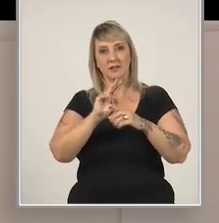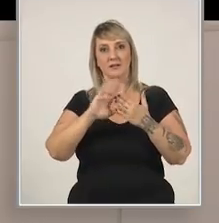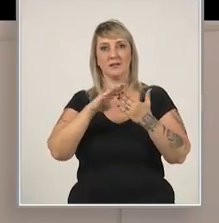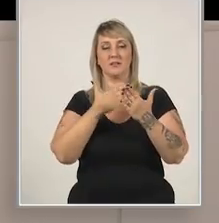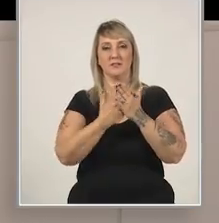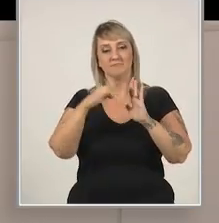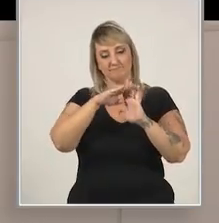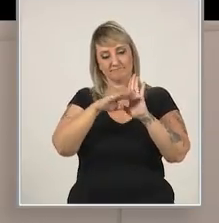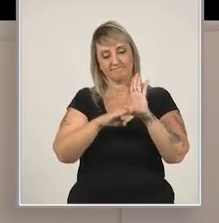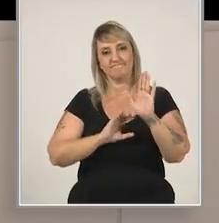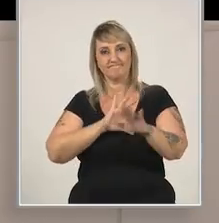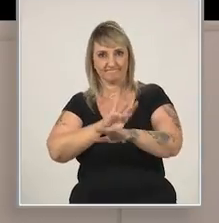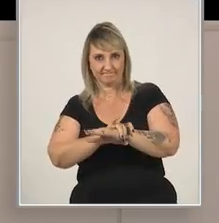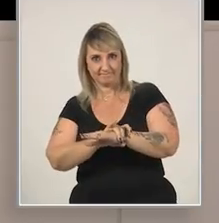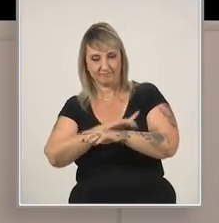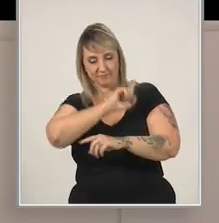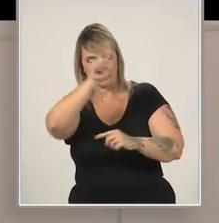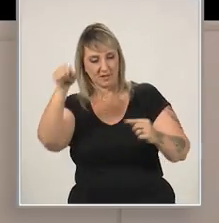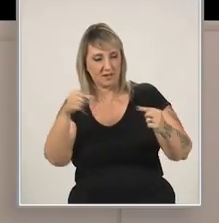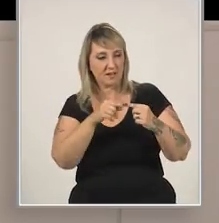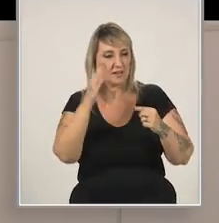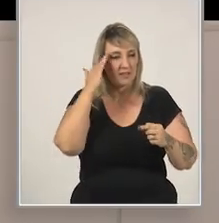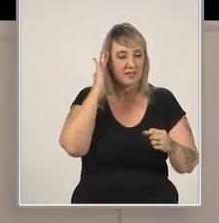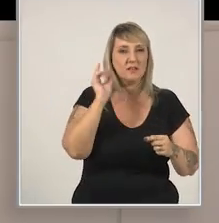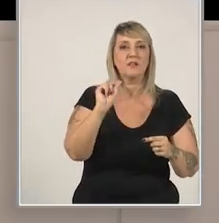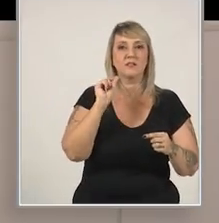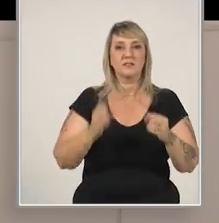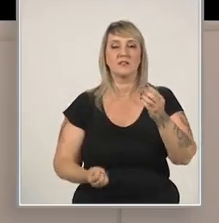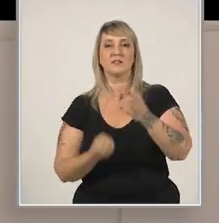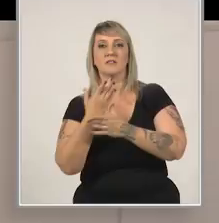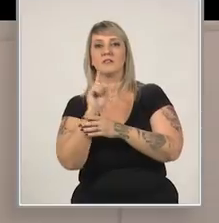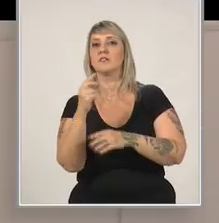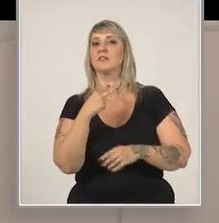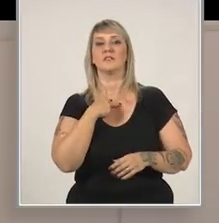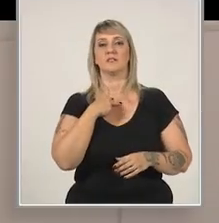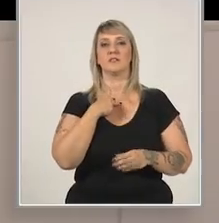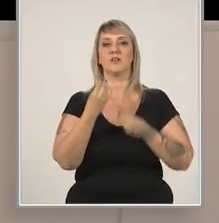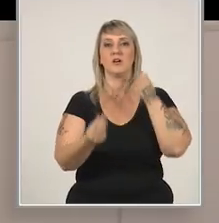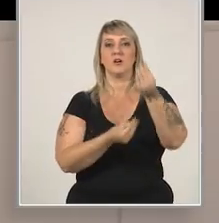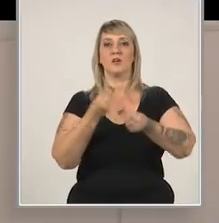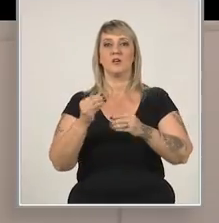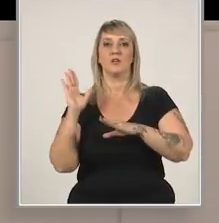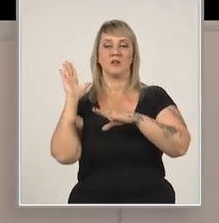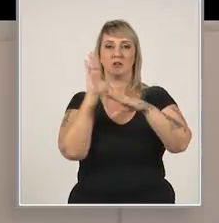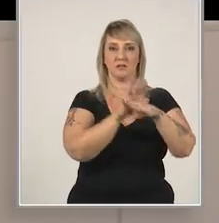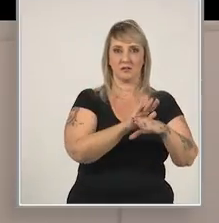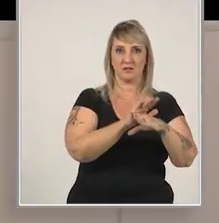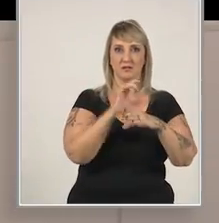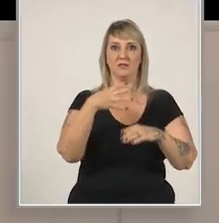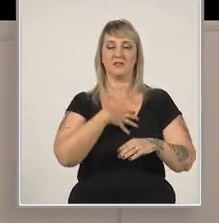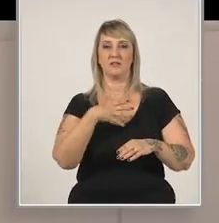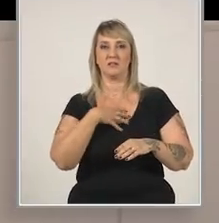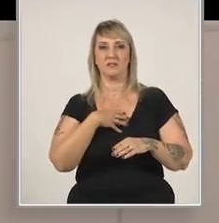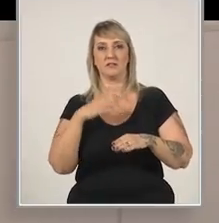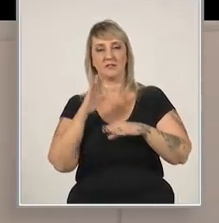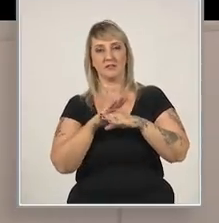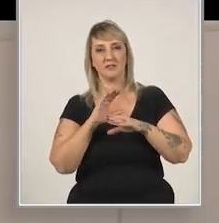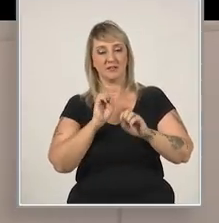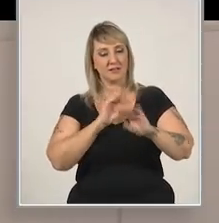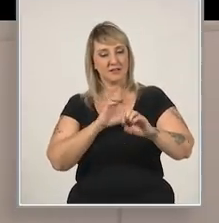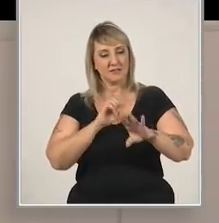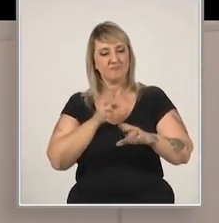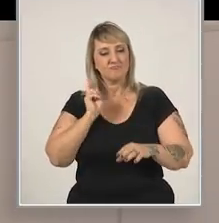Nesse programa, a gente passa a acompanhar a escola. Voltamos lá, entendemos o que foi possível implantar, o que não foi possível e como a gente pode contribuir. Dessa forma,